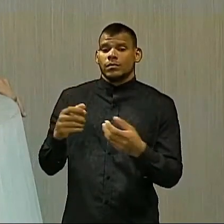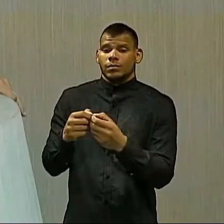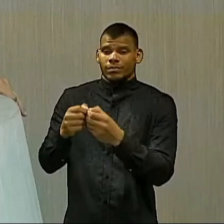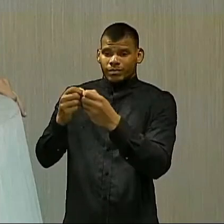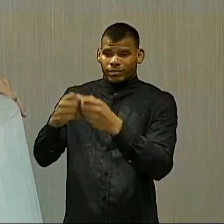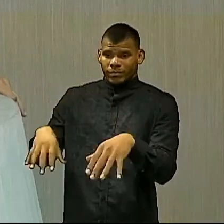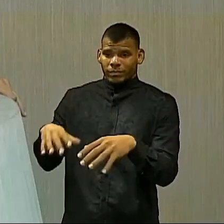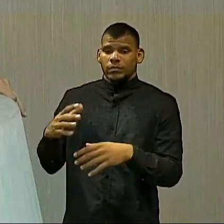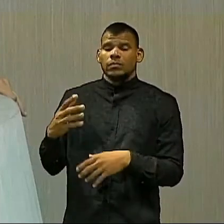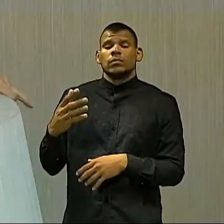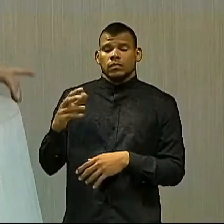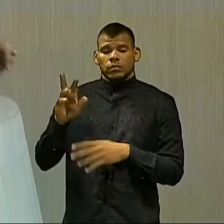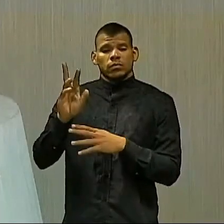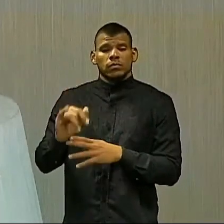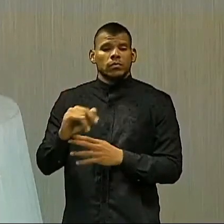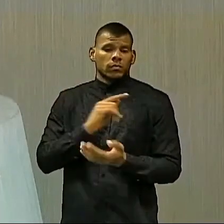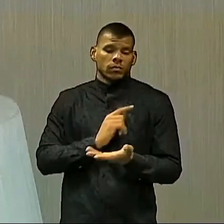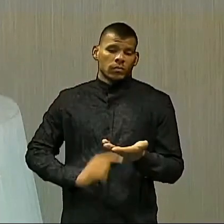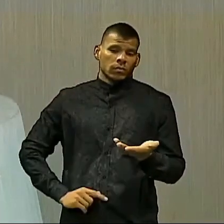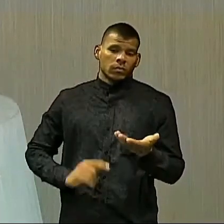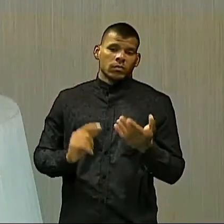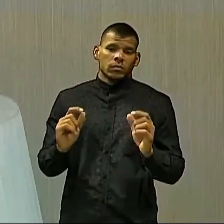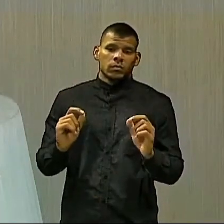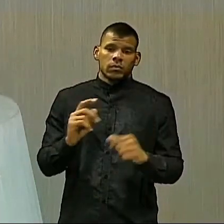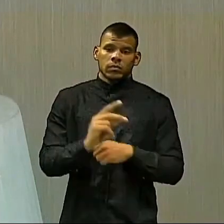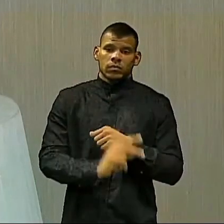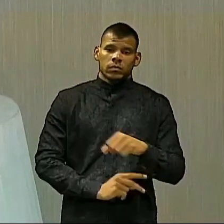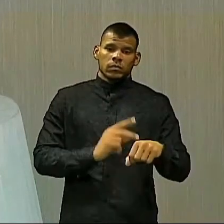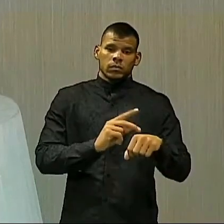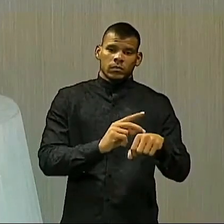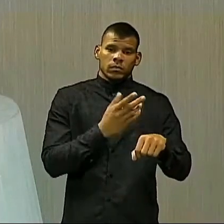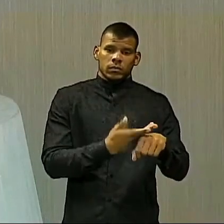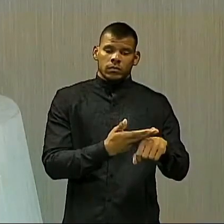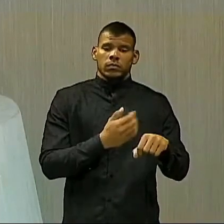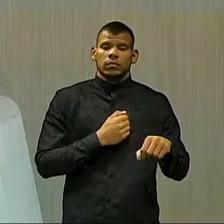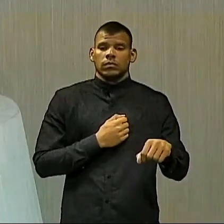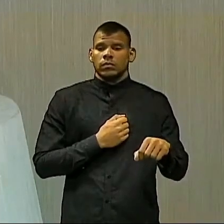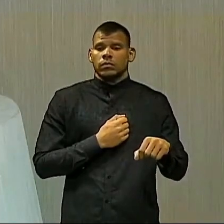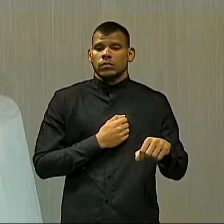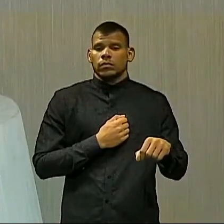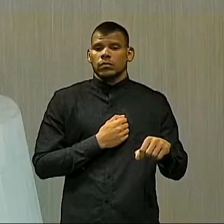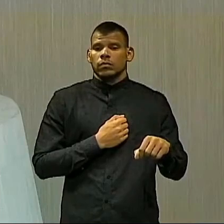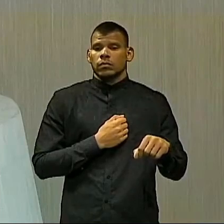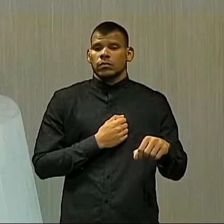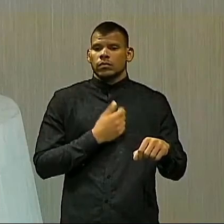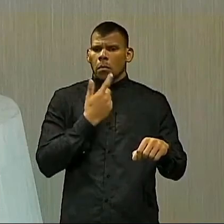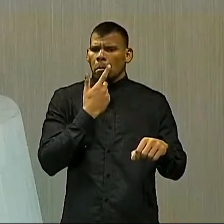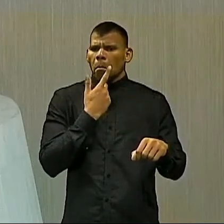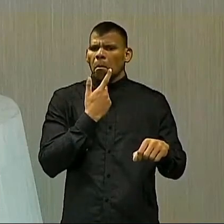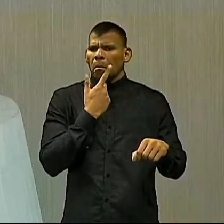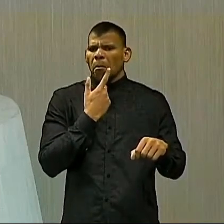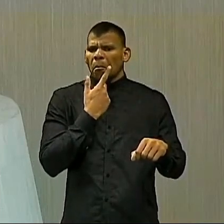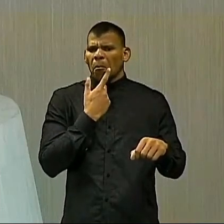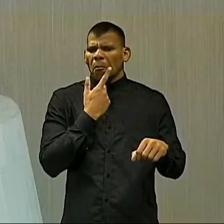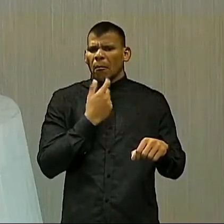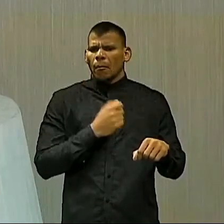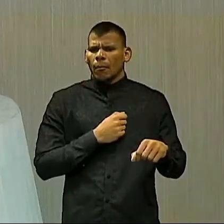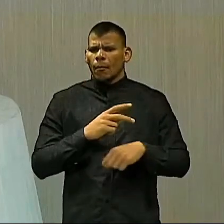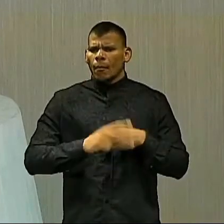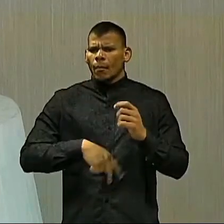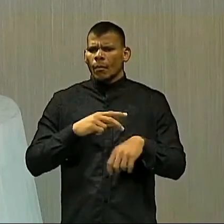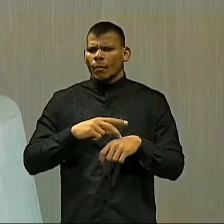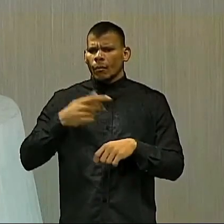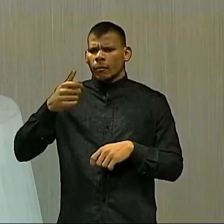desastrosa, que colocou o nosso país como um dos piores em termos